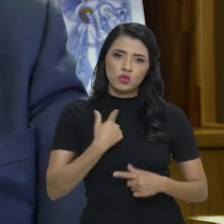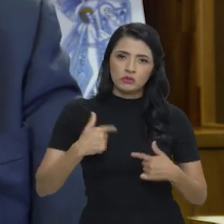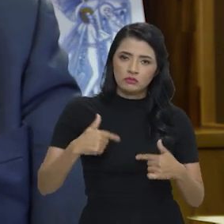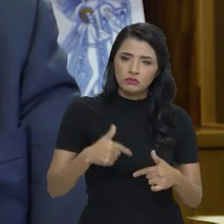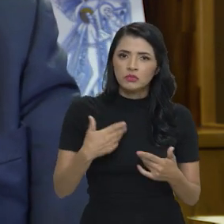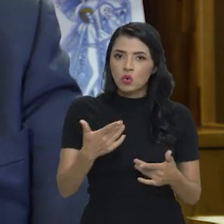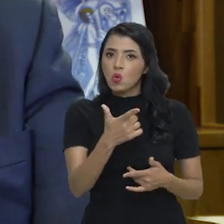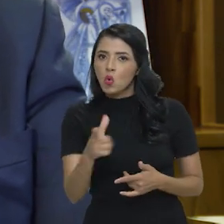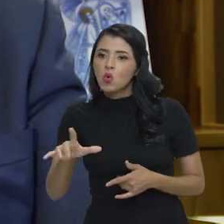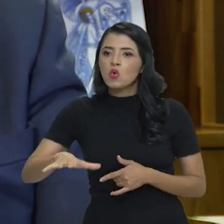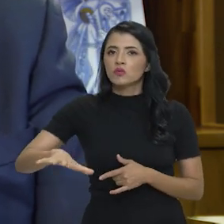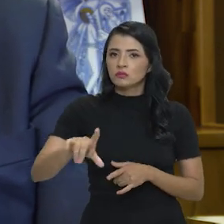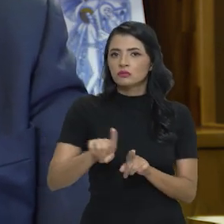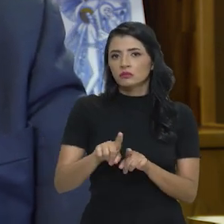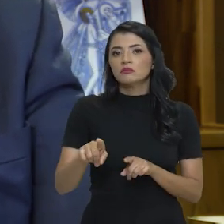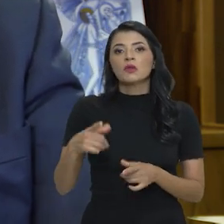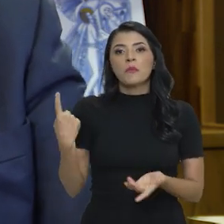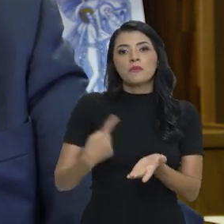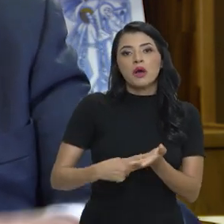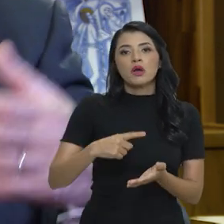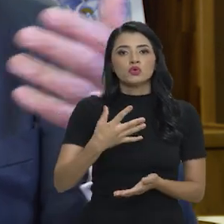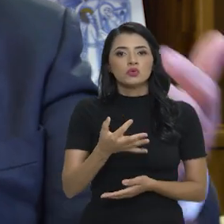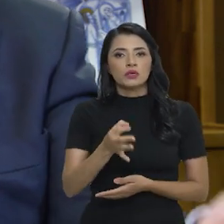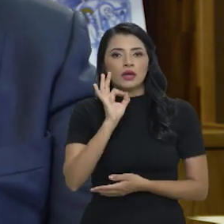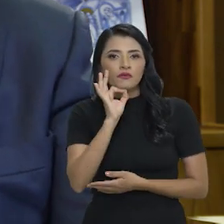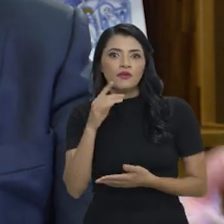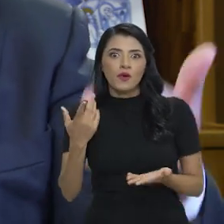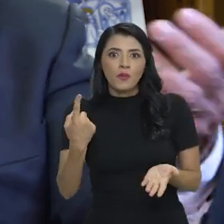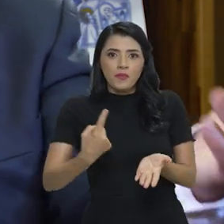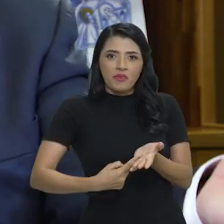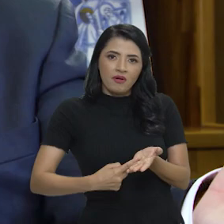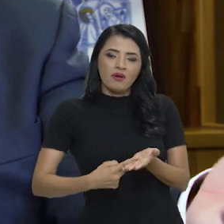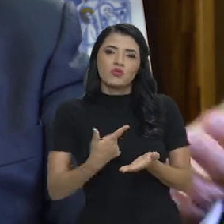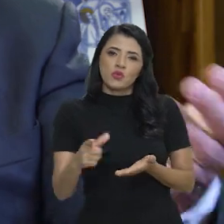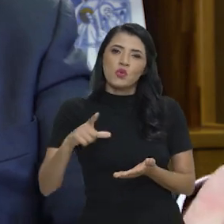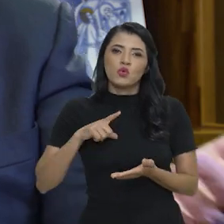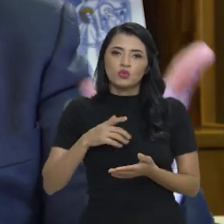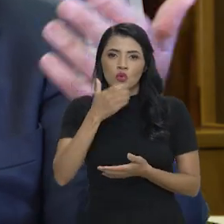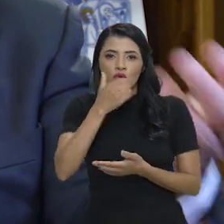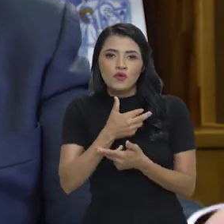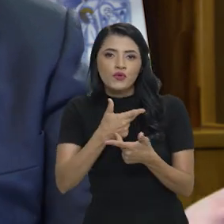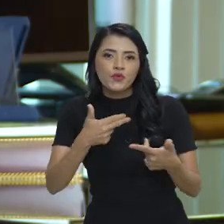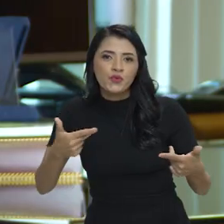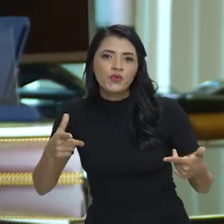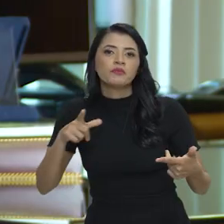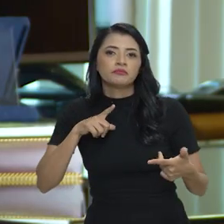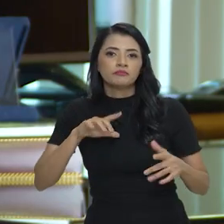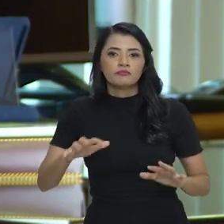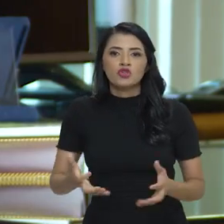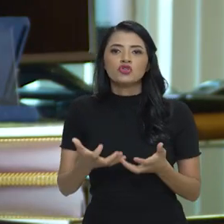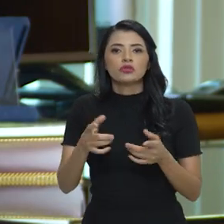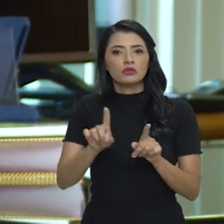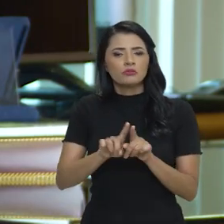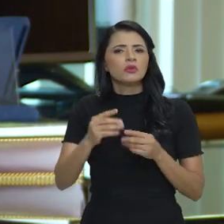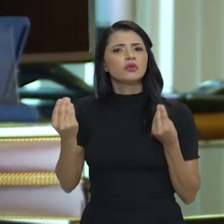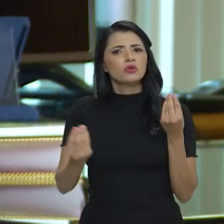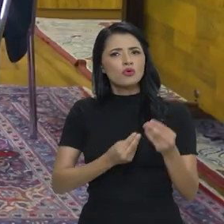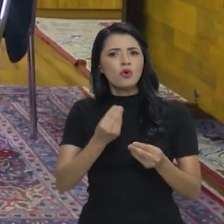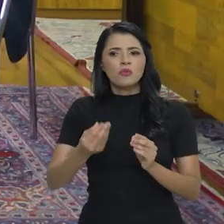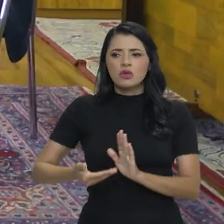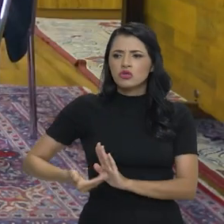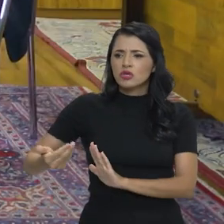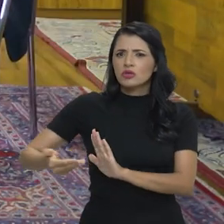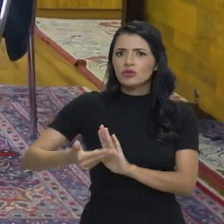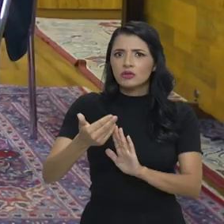trazer outros setores. Então, o Pacto Café, vamos fazer agora o Pacto da Hortifruti Grangeiro, de forma também